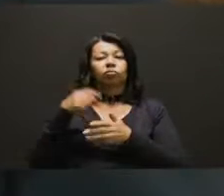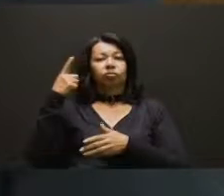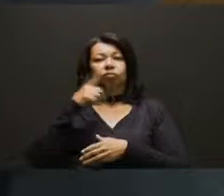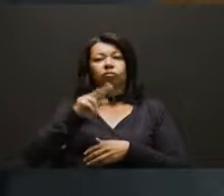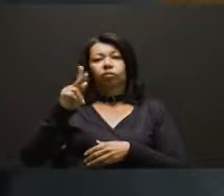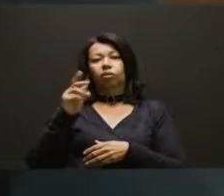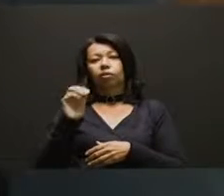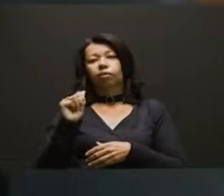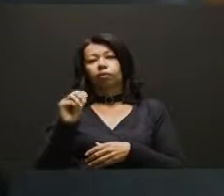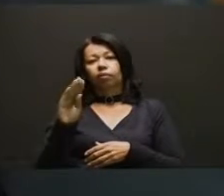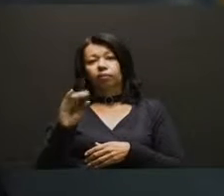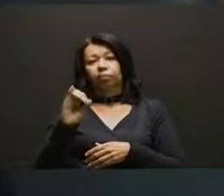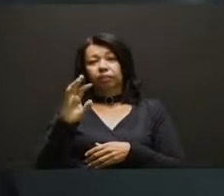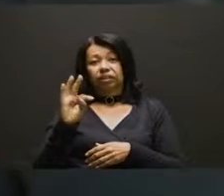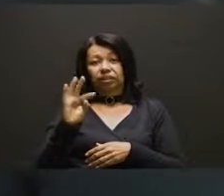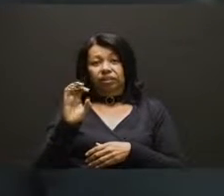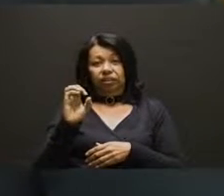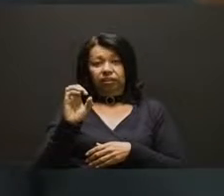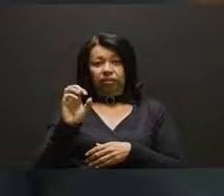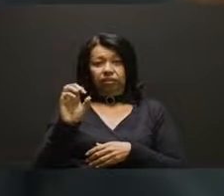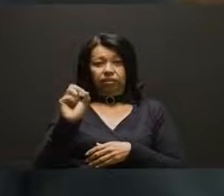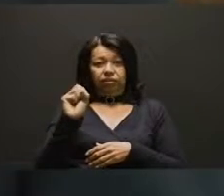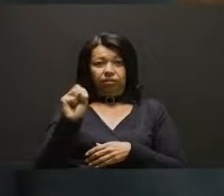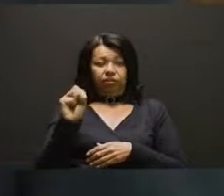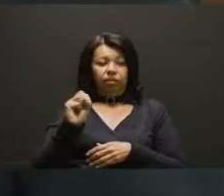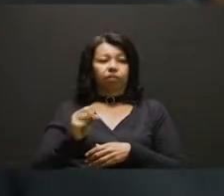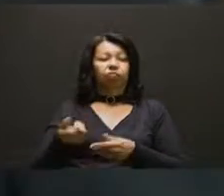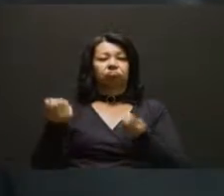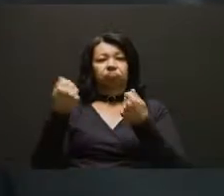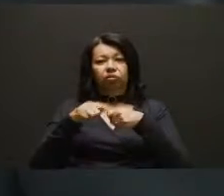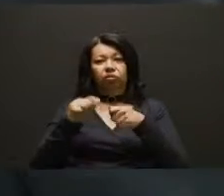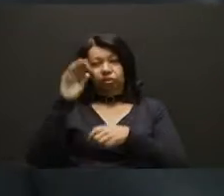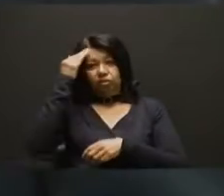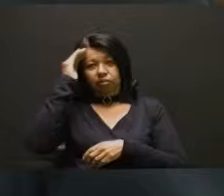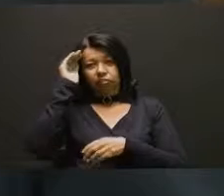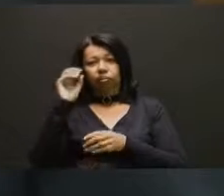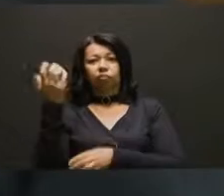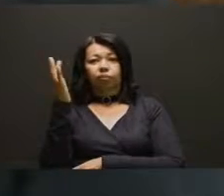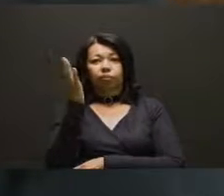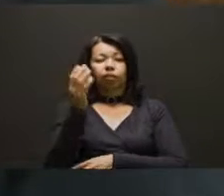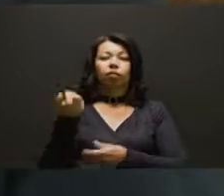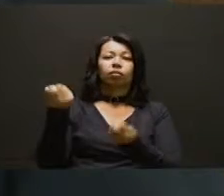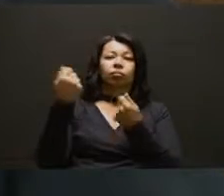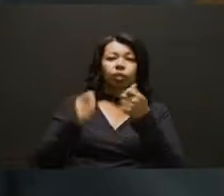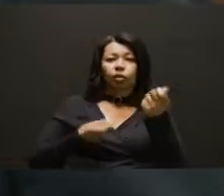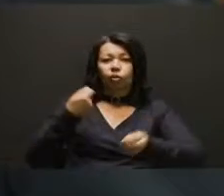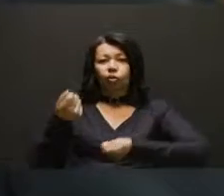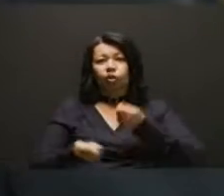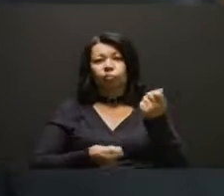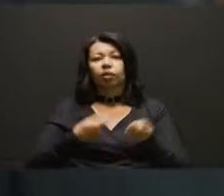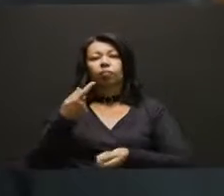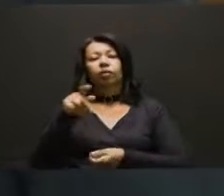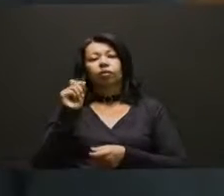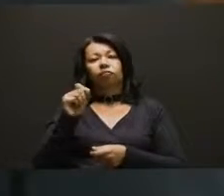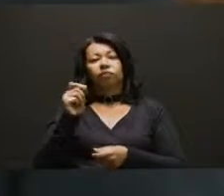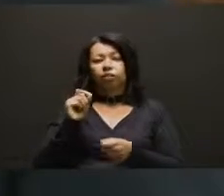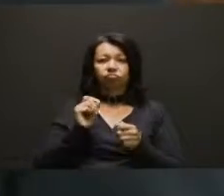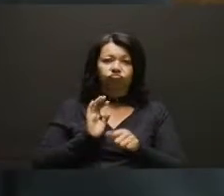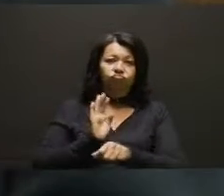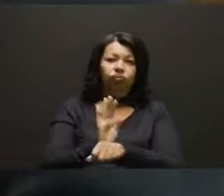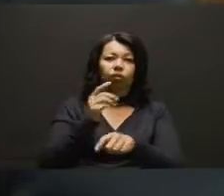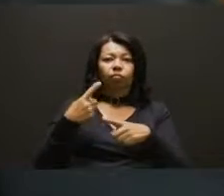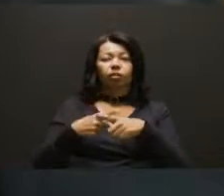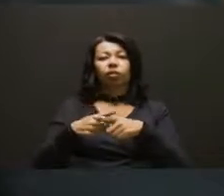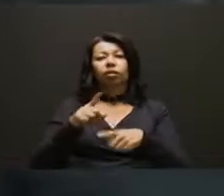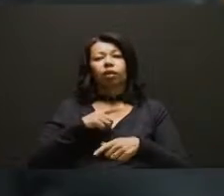Isso, sem dúvida, vai gerar a questão da conscientização ambiental e também uma economicidade muito grande para quem fizer esse investimento, porque